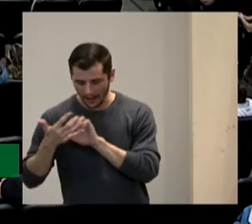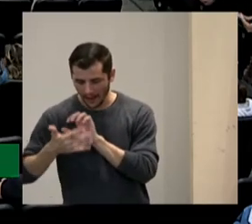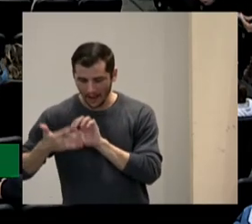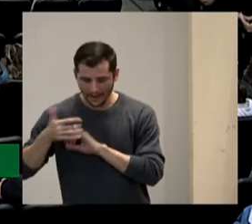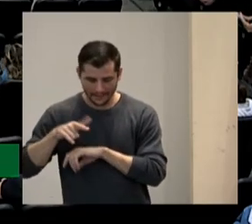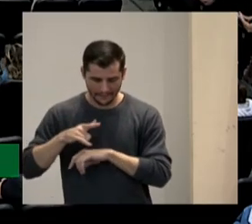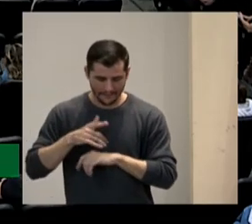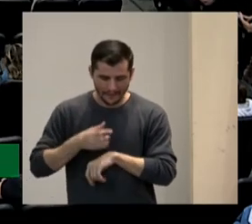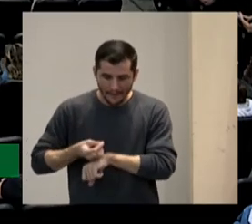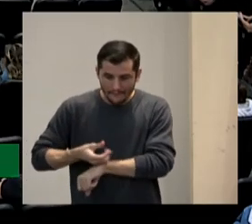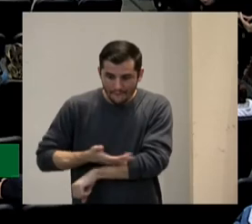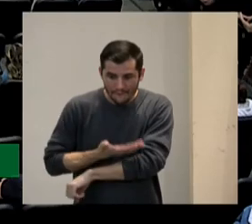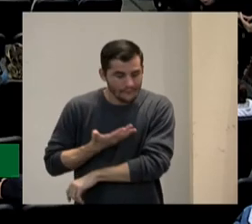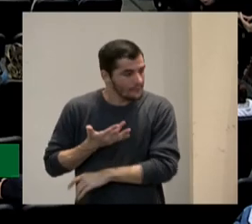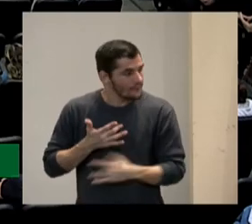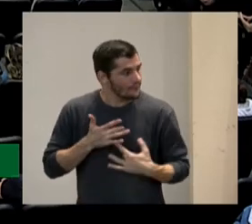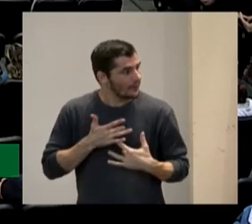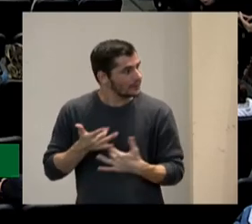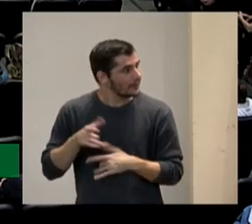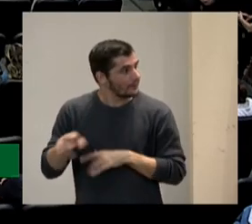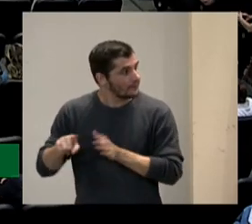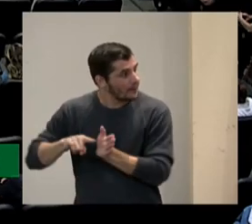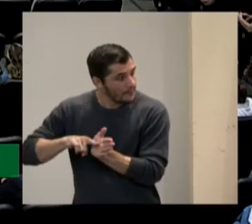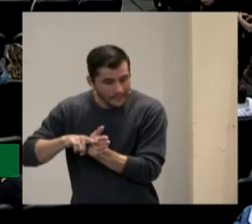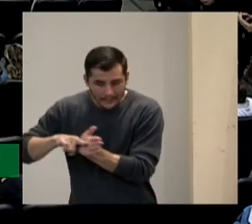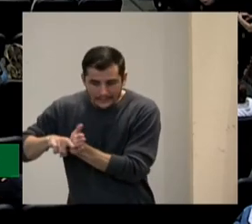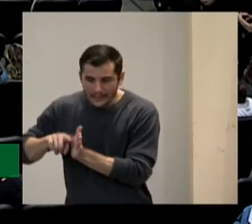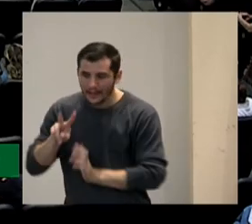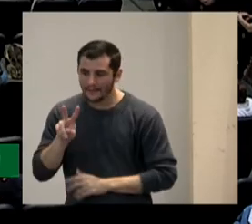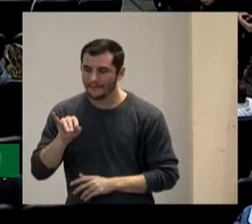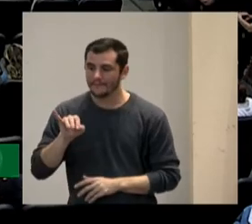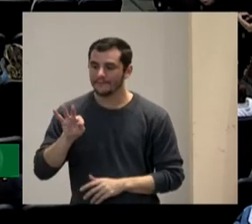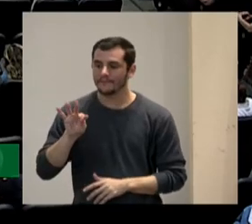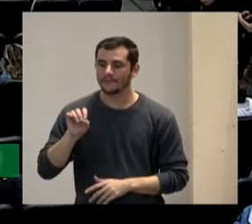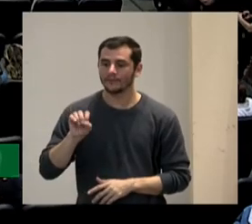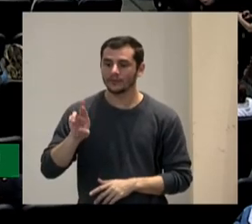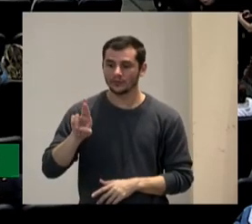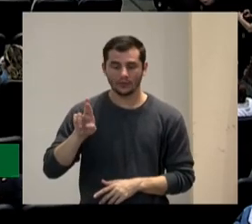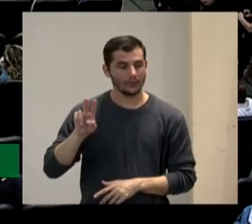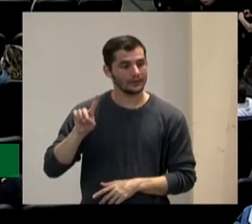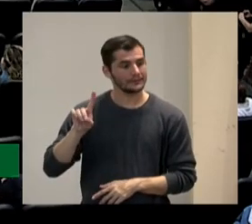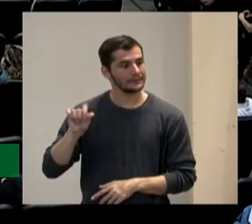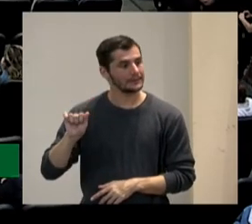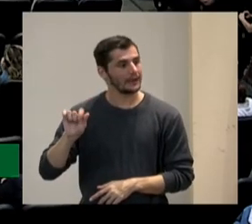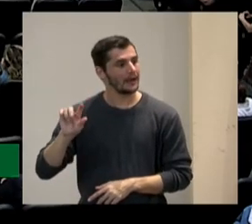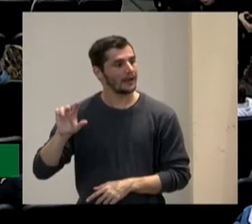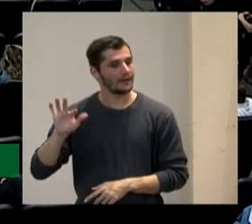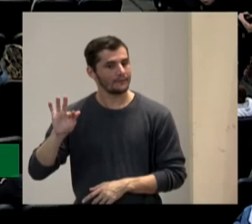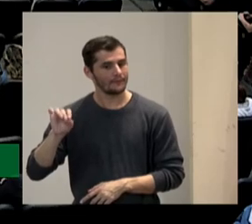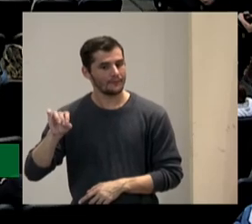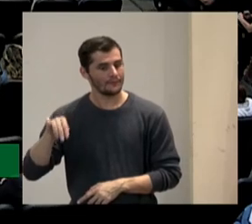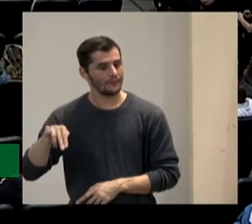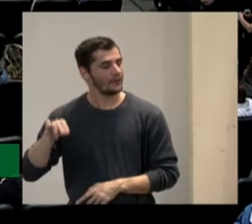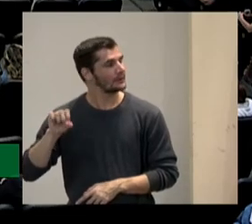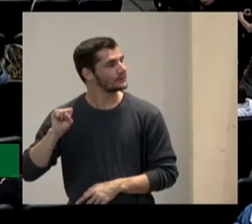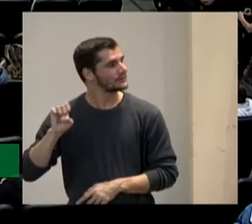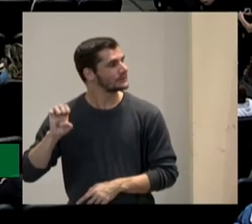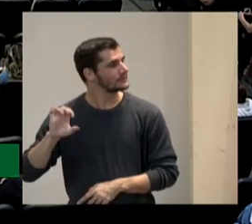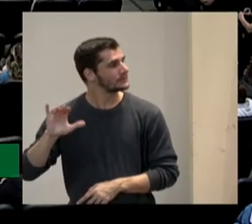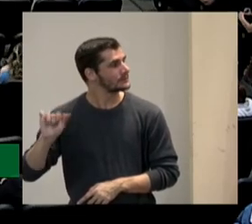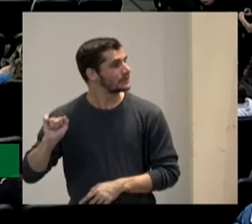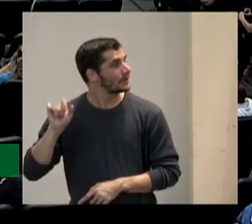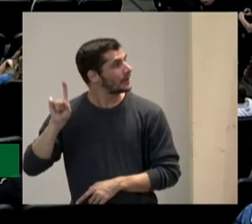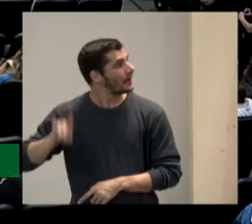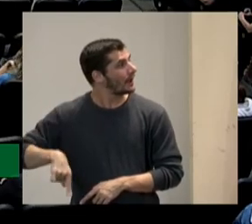a pesquisa que estou refiriéndome de Víctor da Fonseca tem um trabalho incrível na revista brasileira de psicopedagogia sobre as